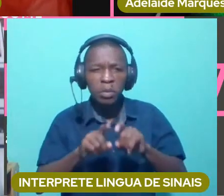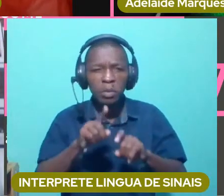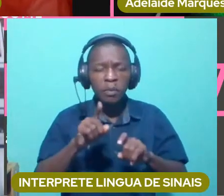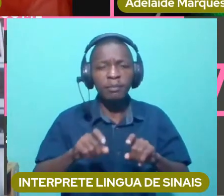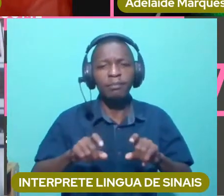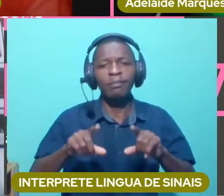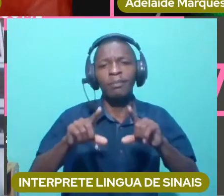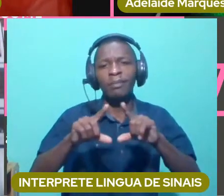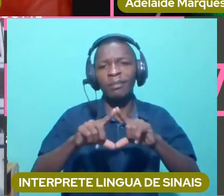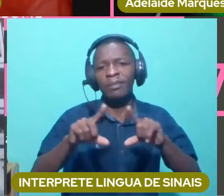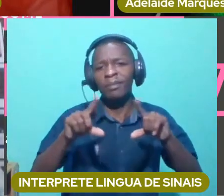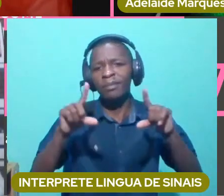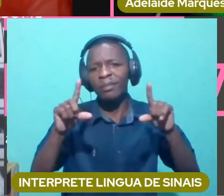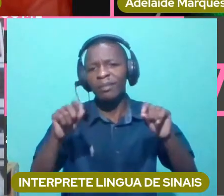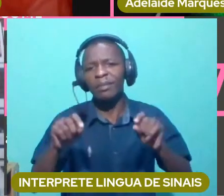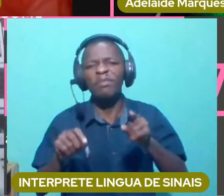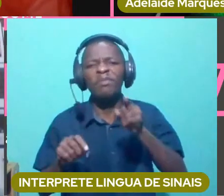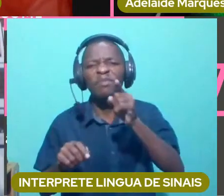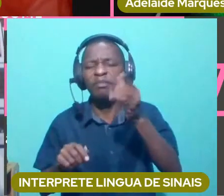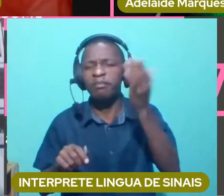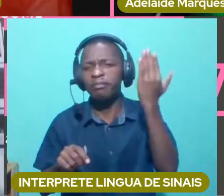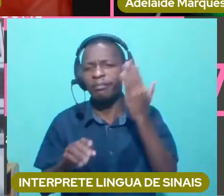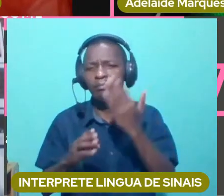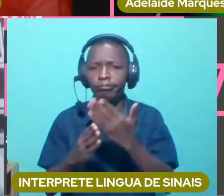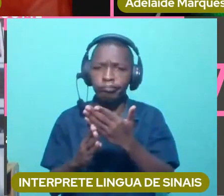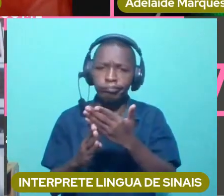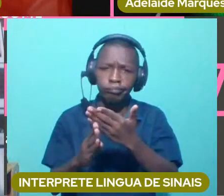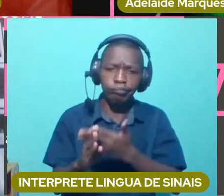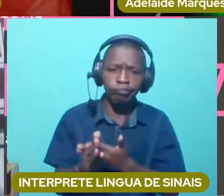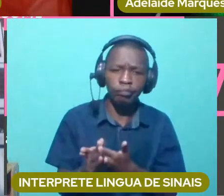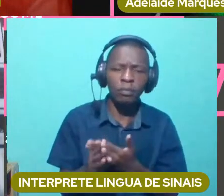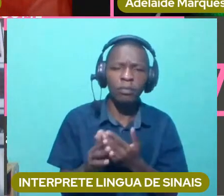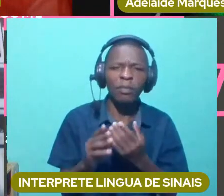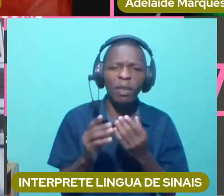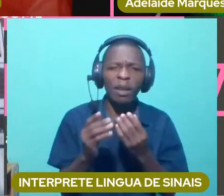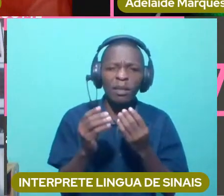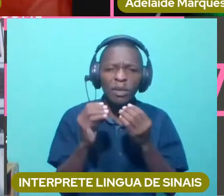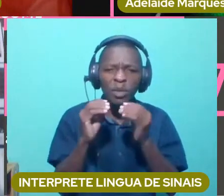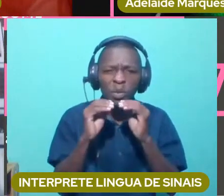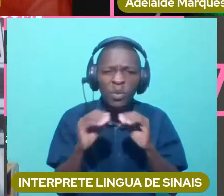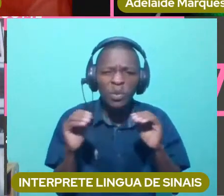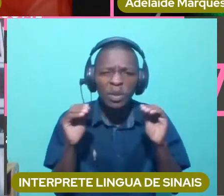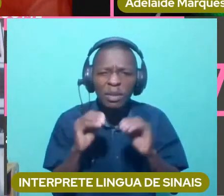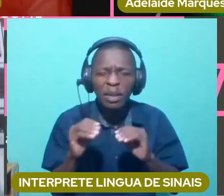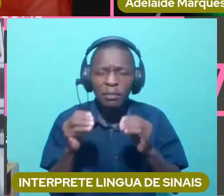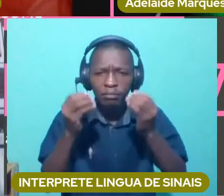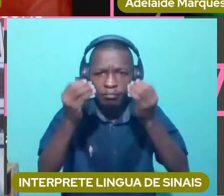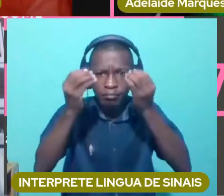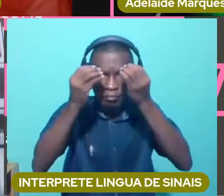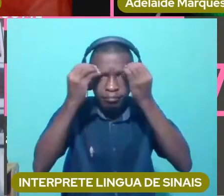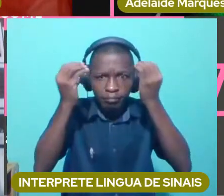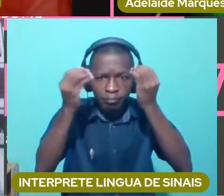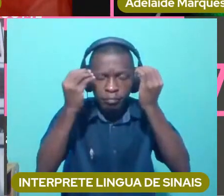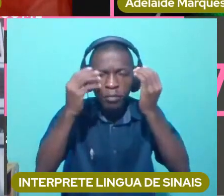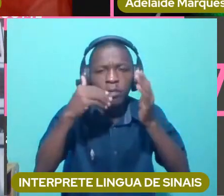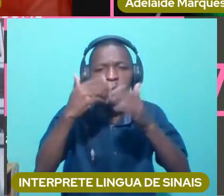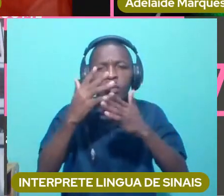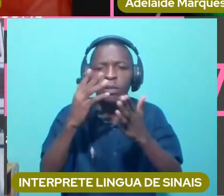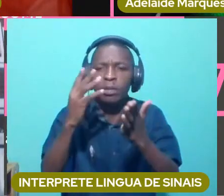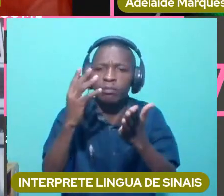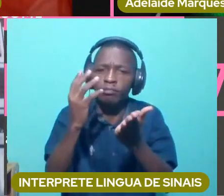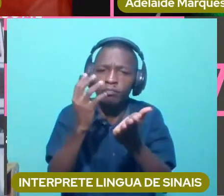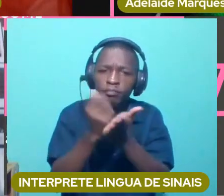ligada à sua experiência de educação, formação, depois acesso ao trabalho, ao mercado